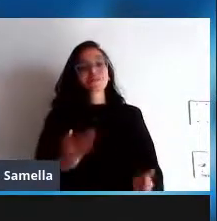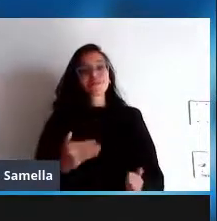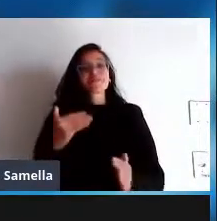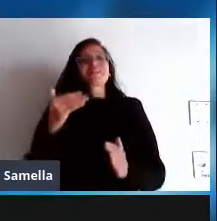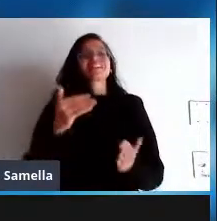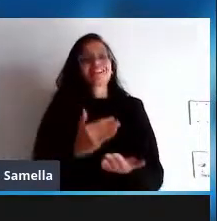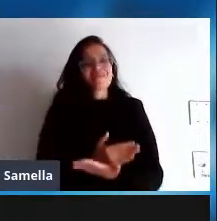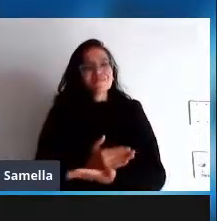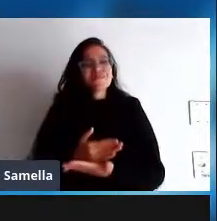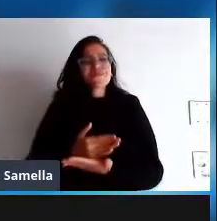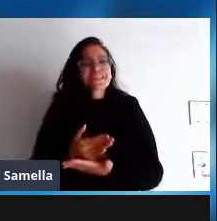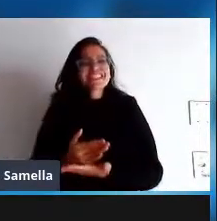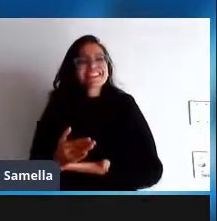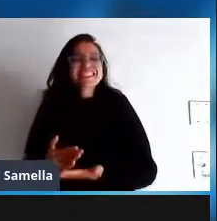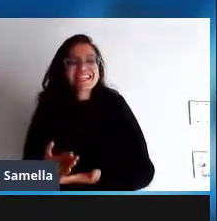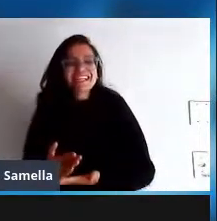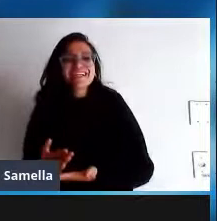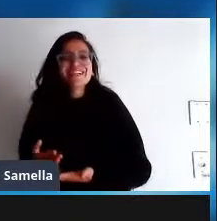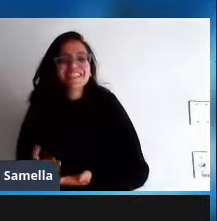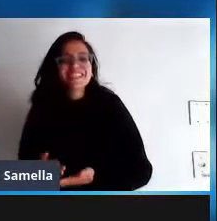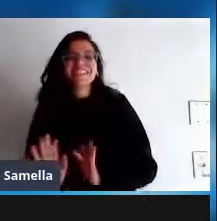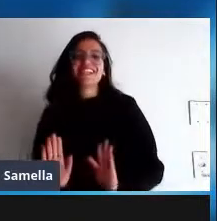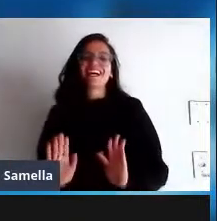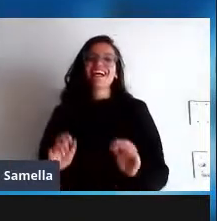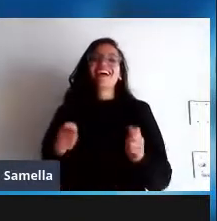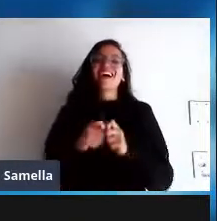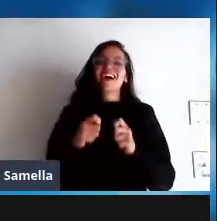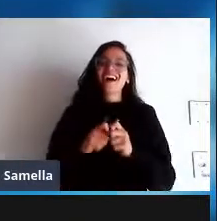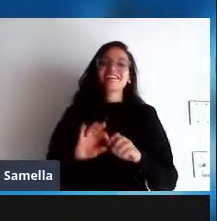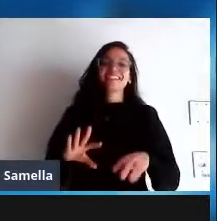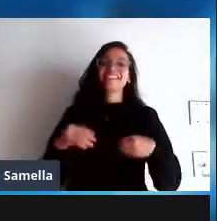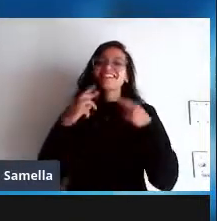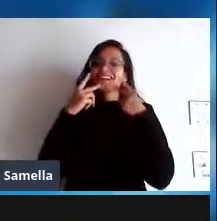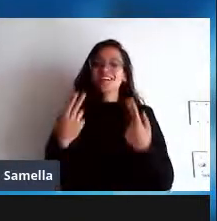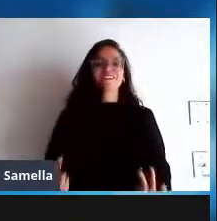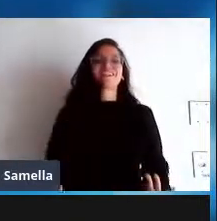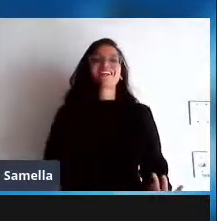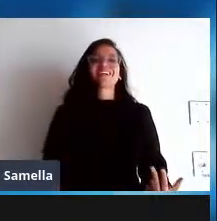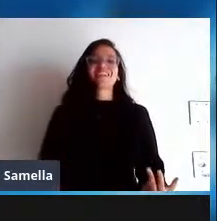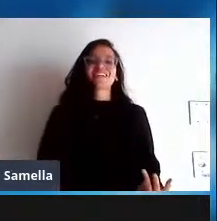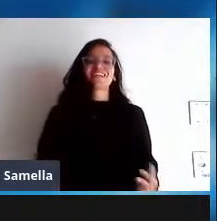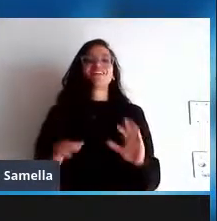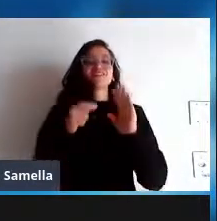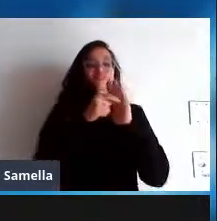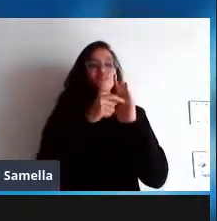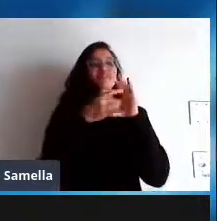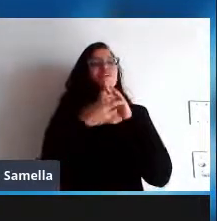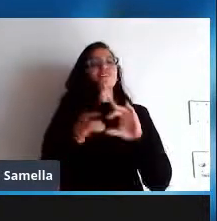isso é muito importante para quem produz material livre software livre de uma forma geral